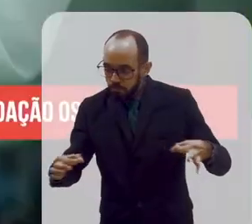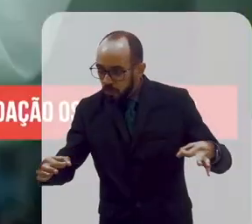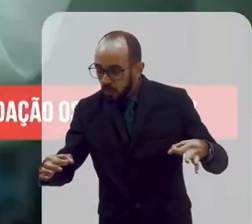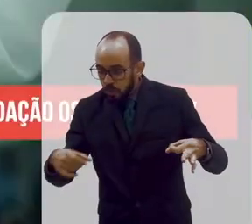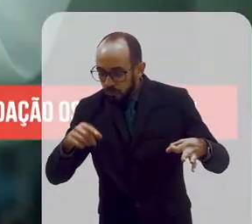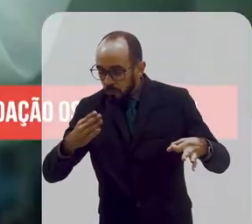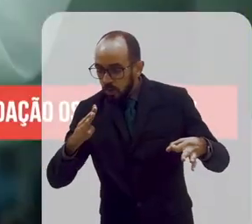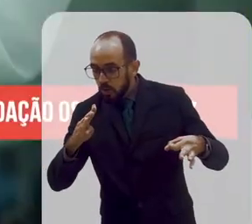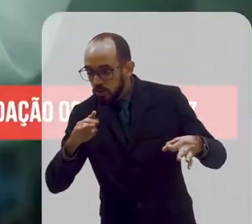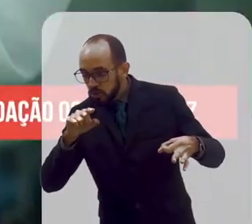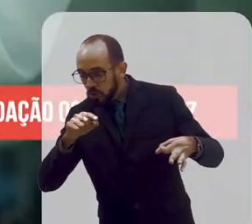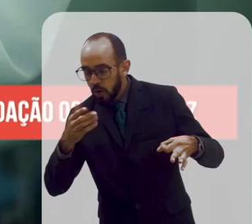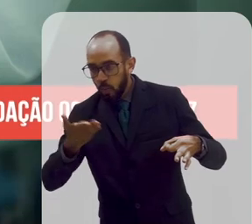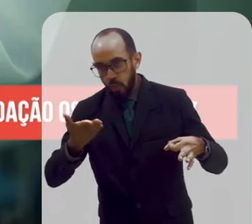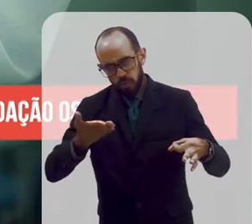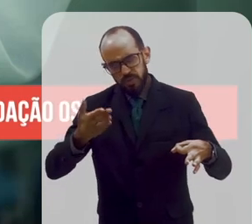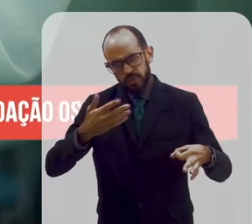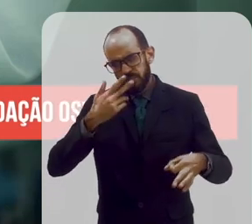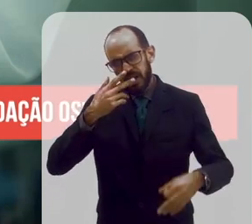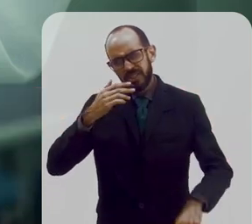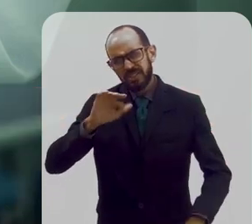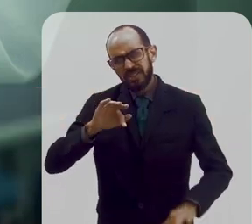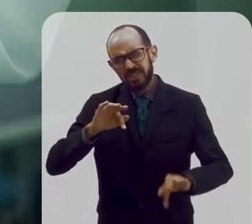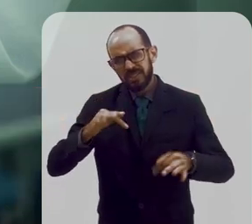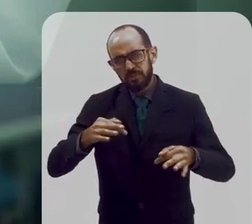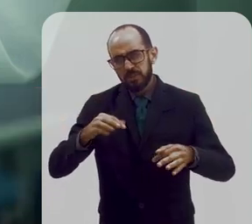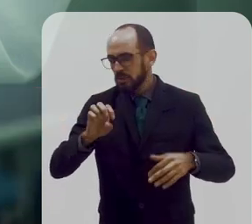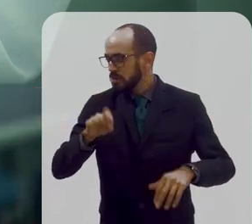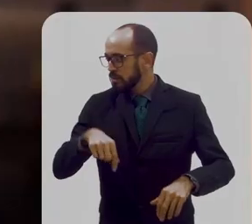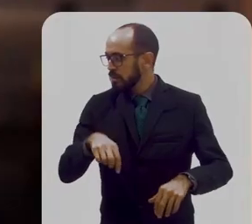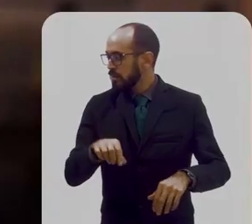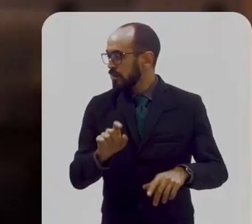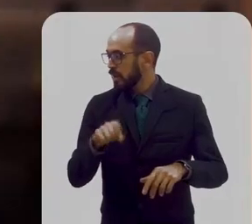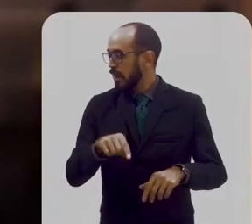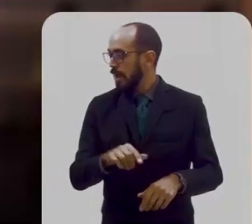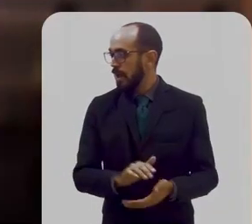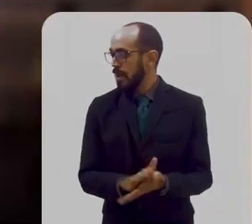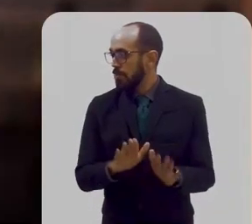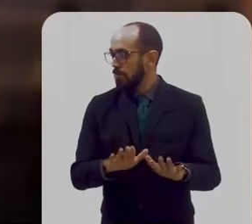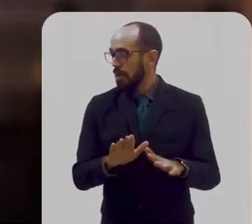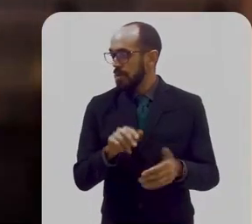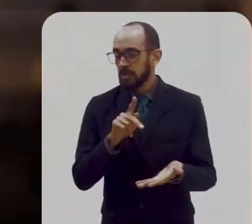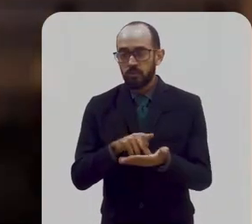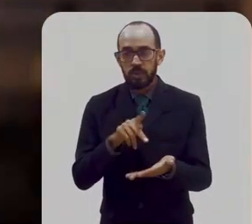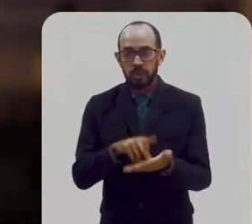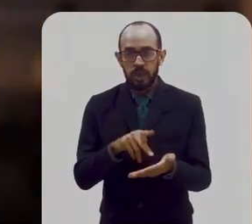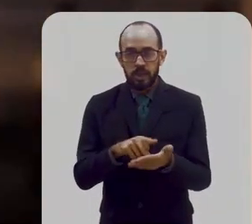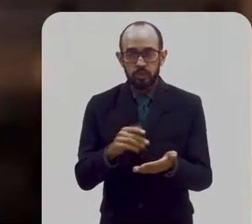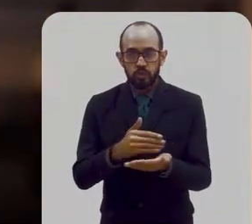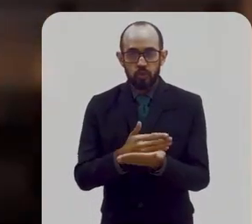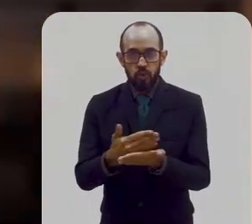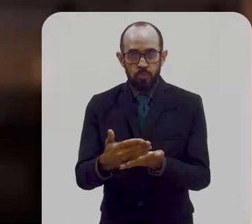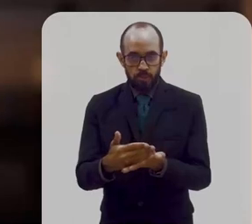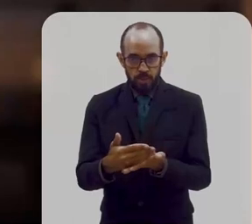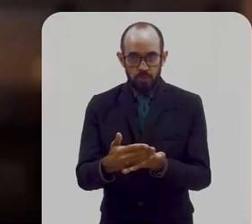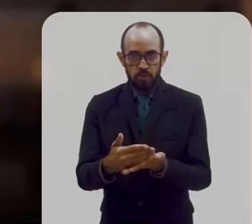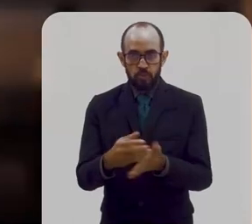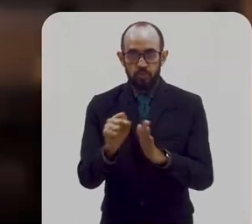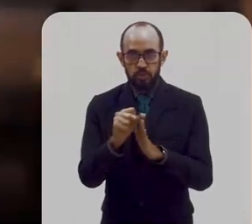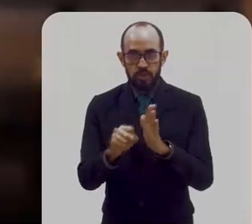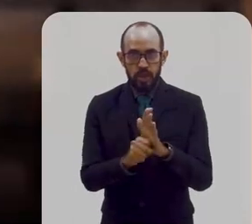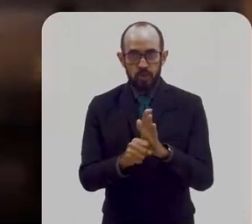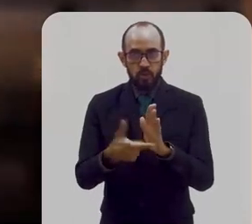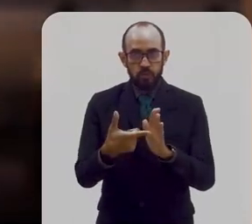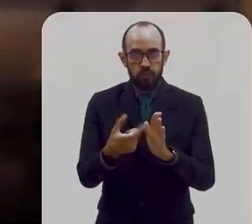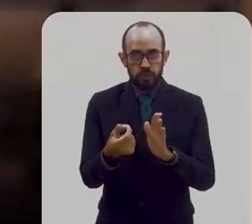E falar em microbiologia hoje em dia parece uma coisa bastante comum, e é para a gente. Mas lá no final do século XIX, início do século XX,